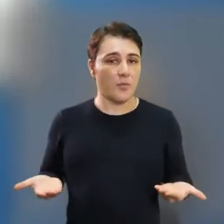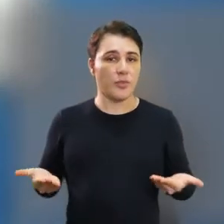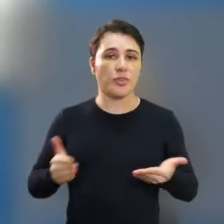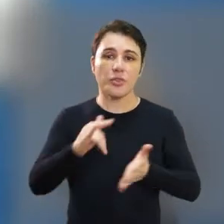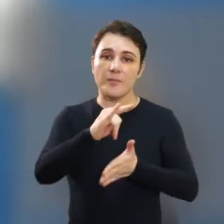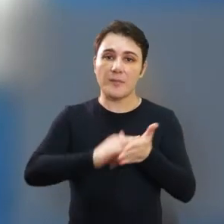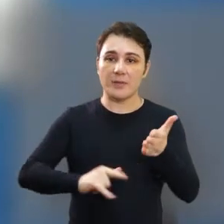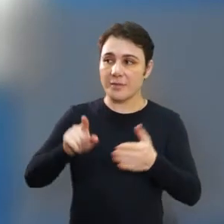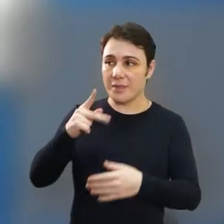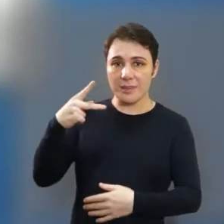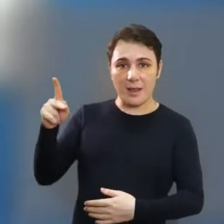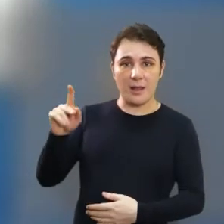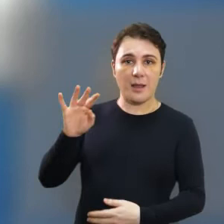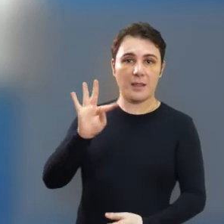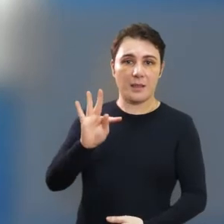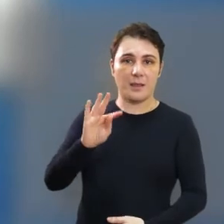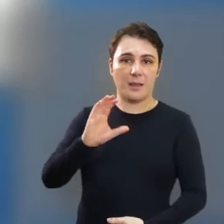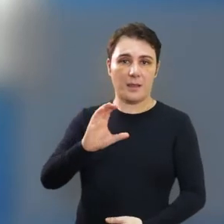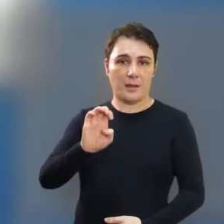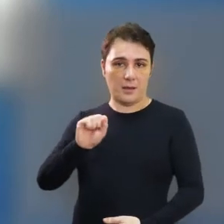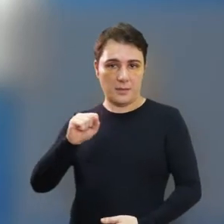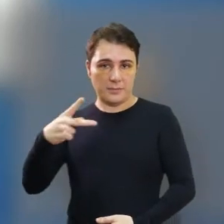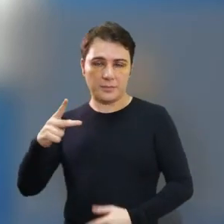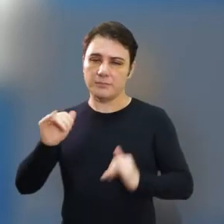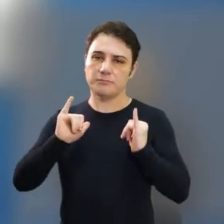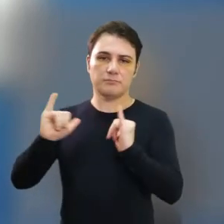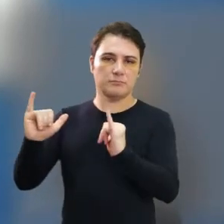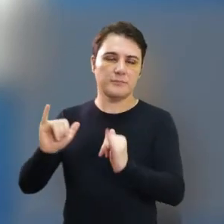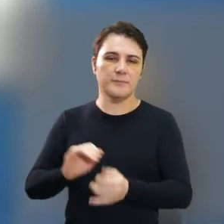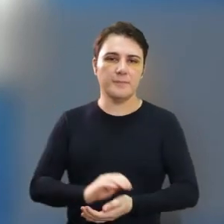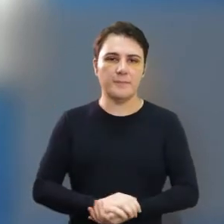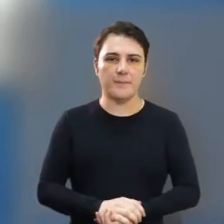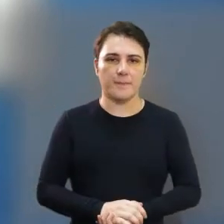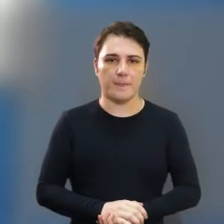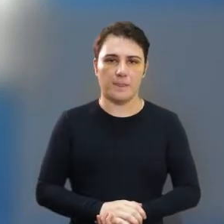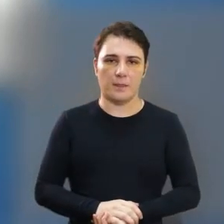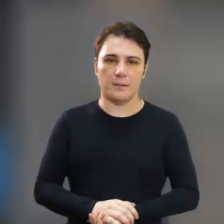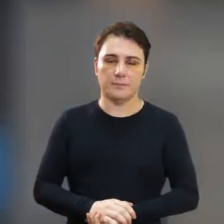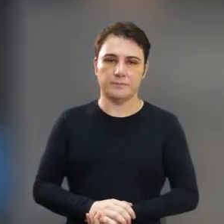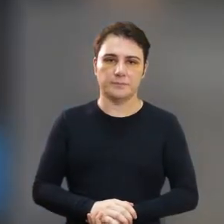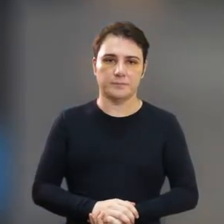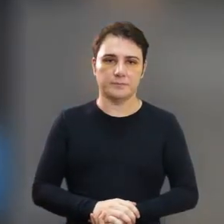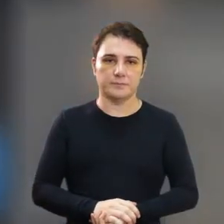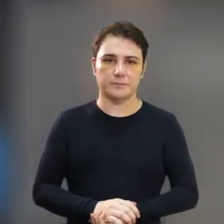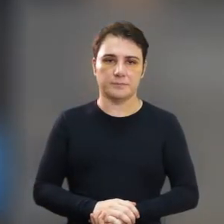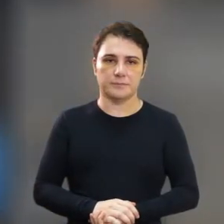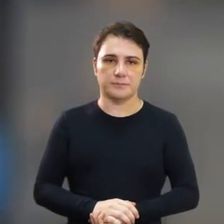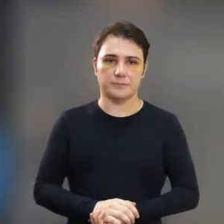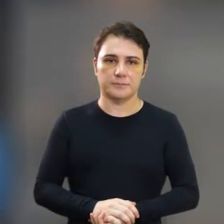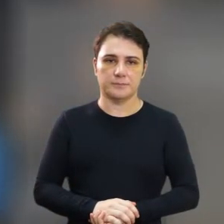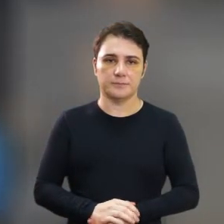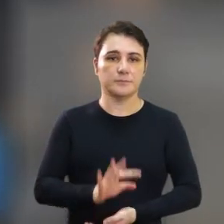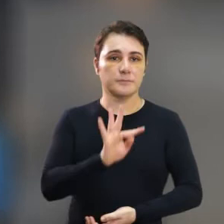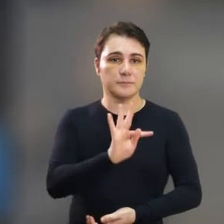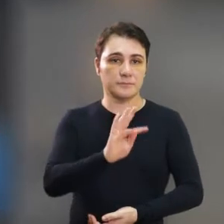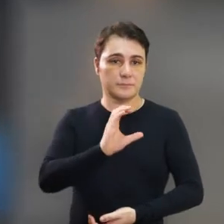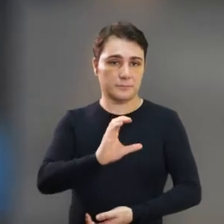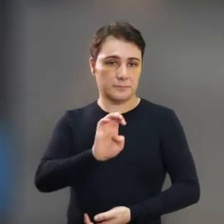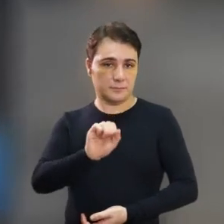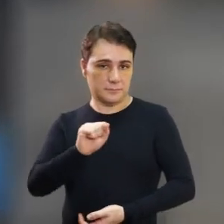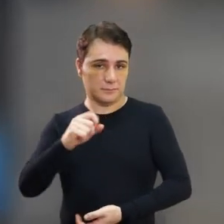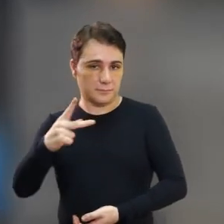desfavorável à aprovação feito pelo Tribunal de Contas do Estado. O Tribunal de Contas não julga,